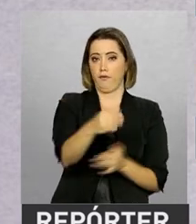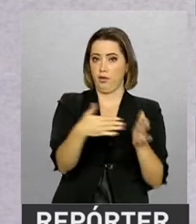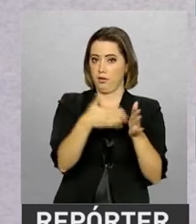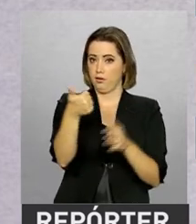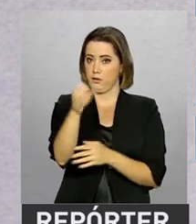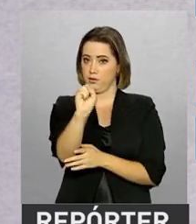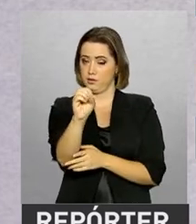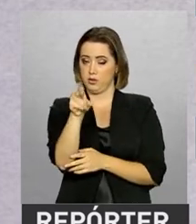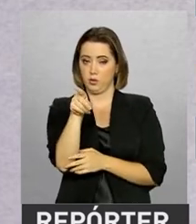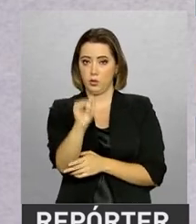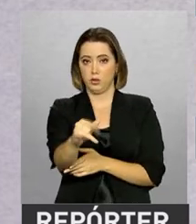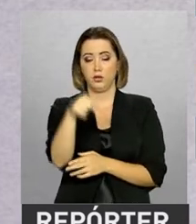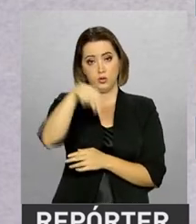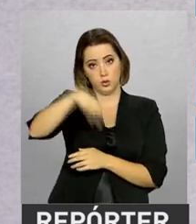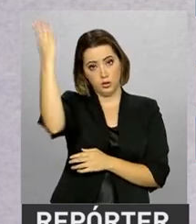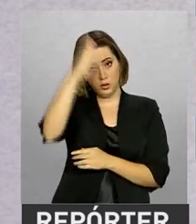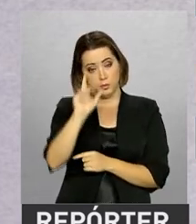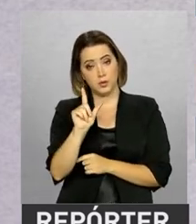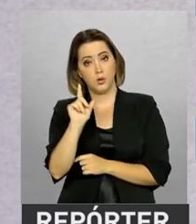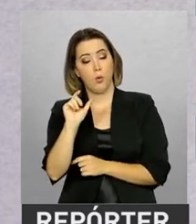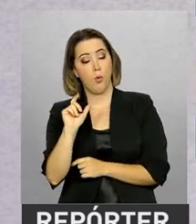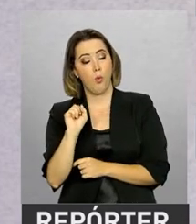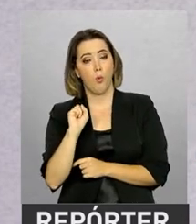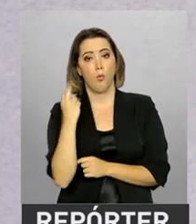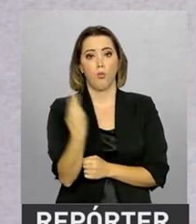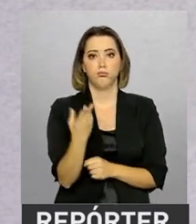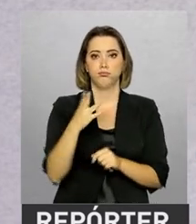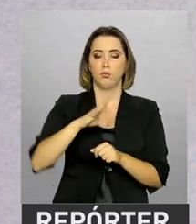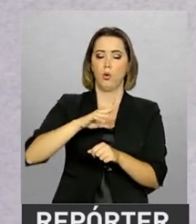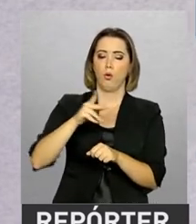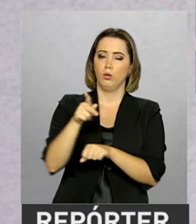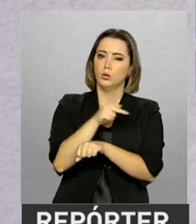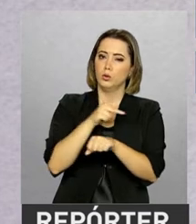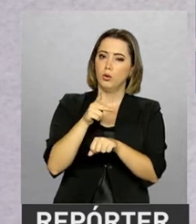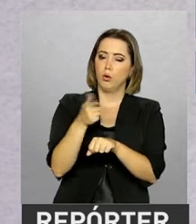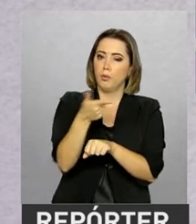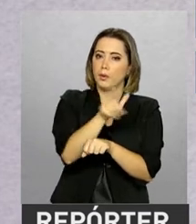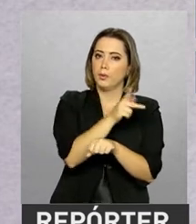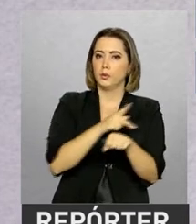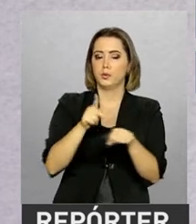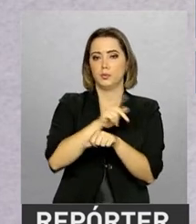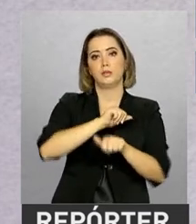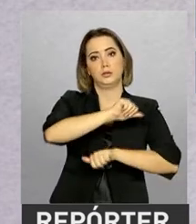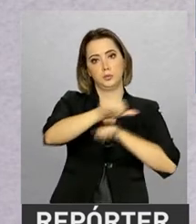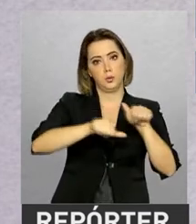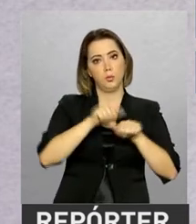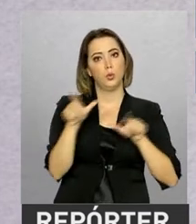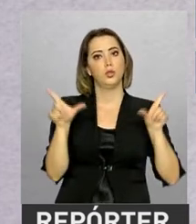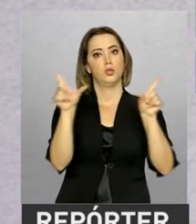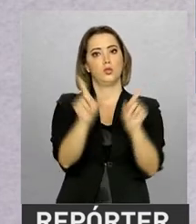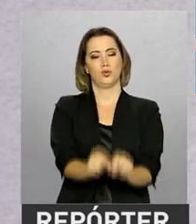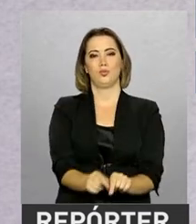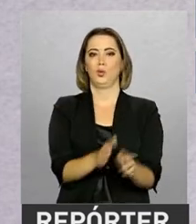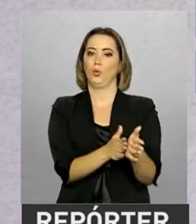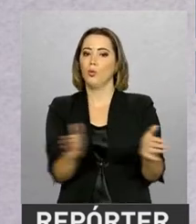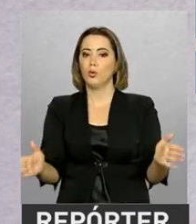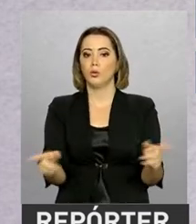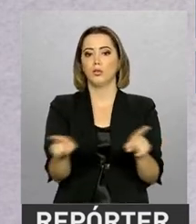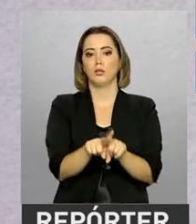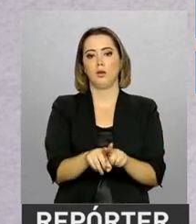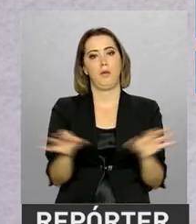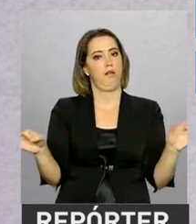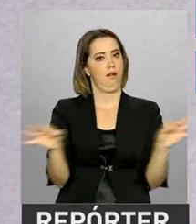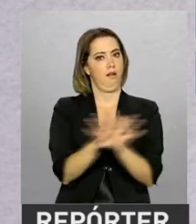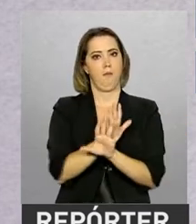30 a 45 dias na adoção internacional. A conclusão dos processos terá que ocorrer em até 120